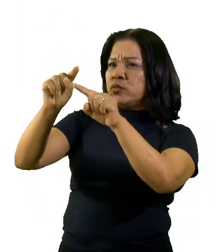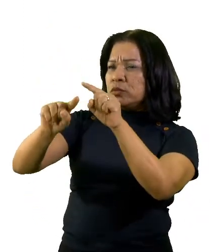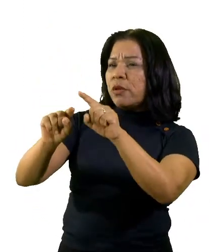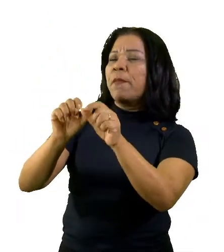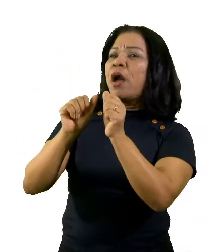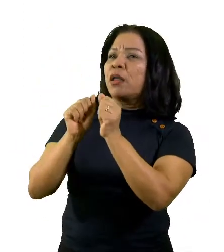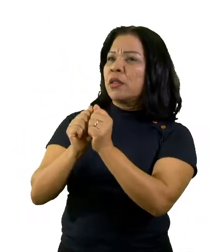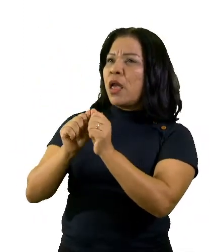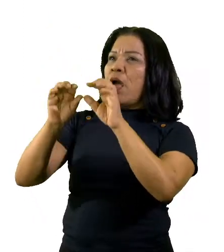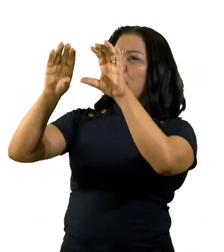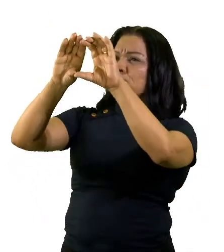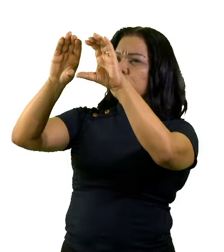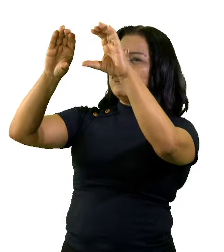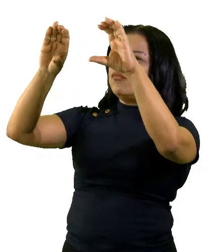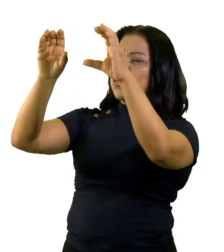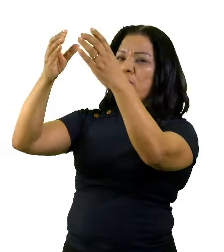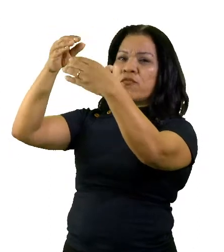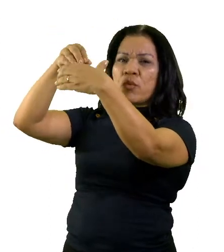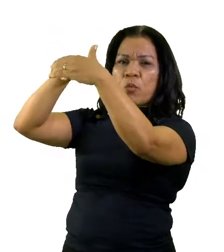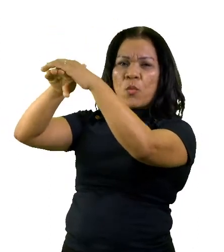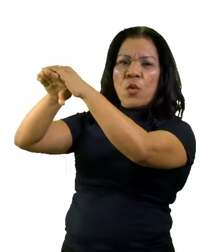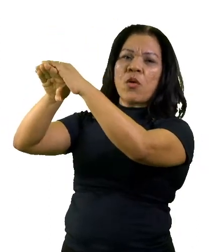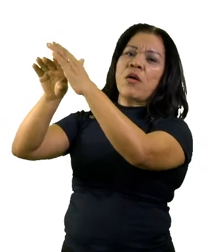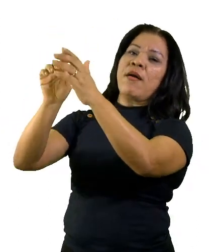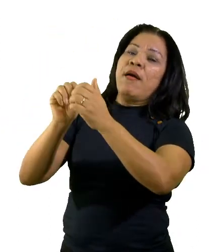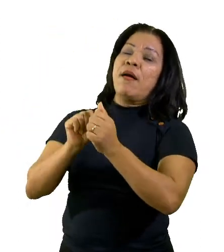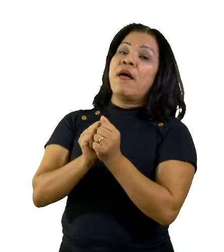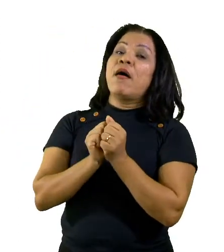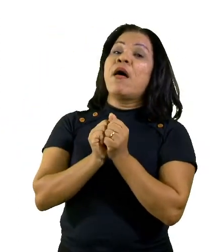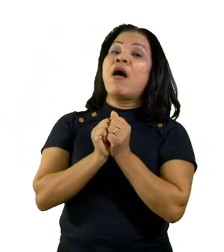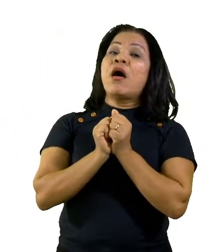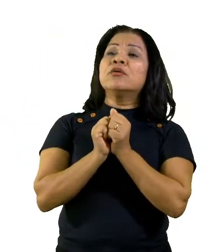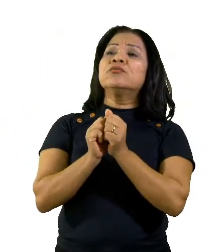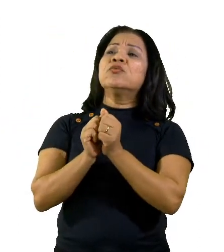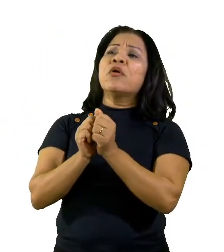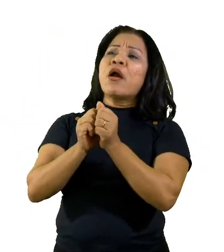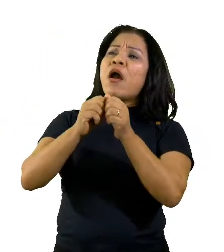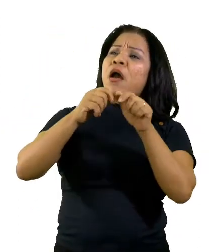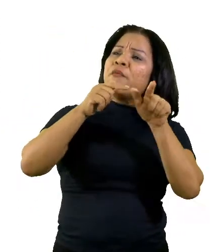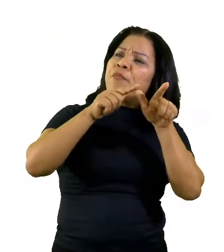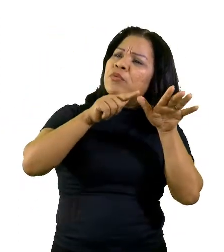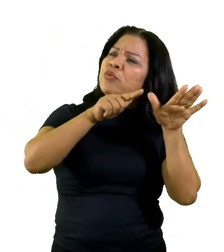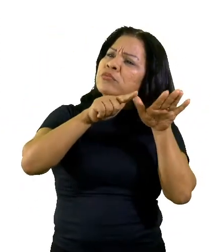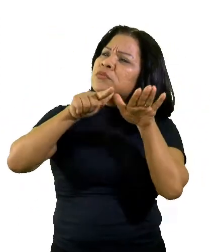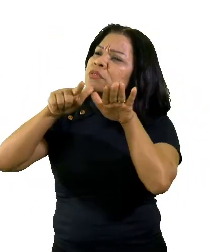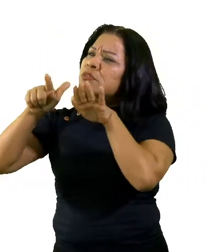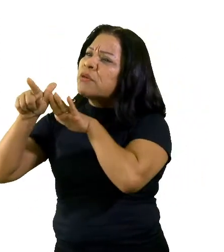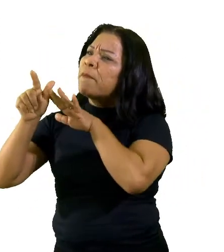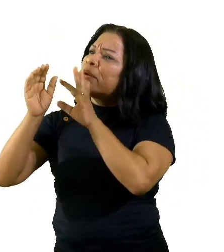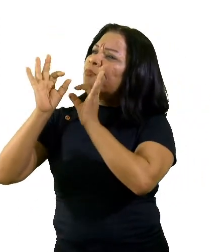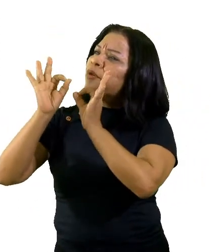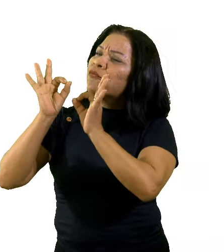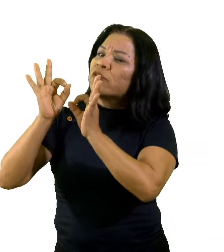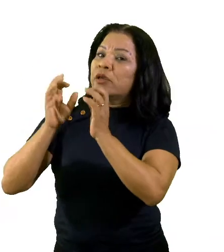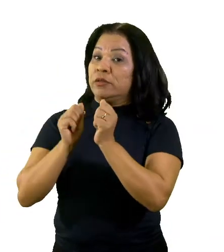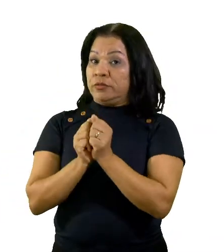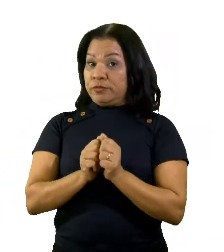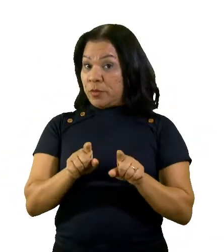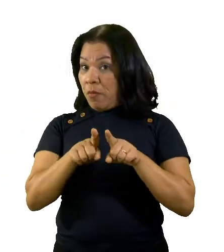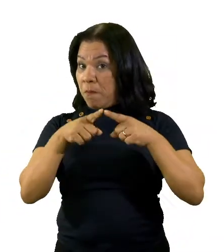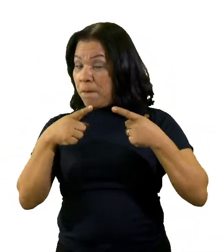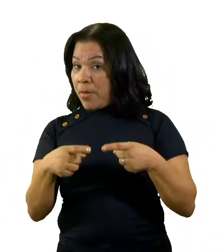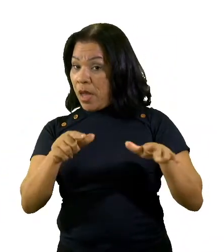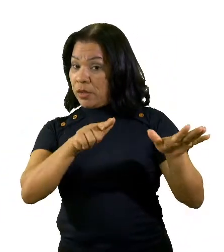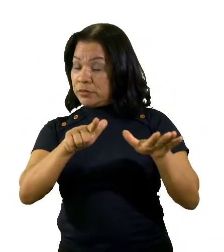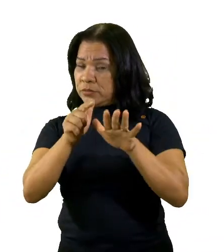instalados e funcionaram perfeitamente por uma semana. Contudo, na semana passada, um